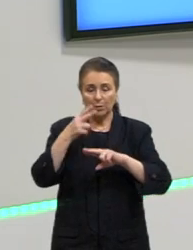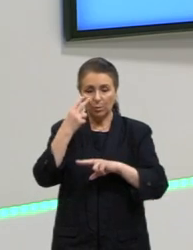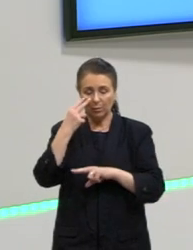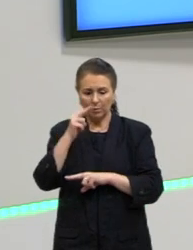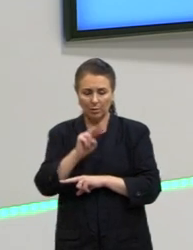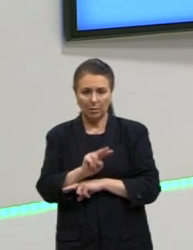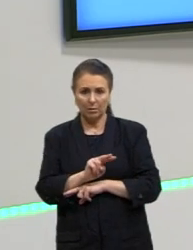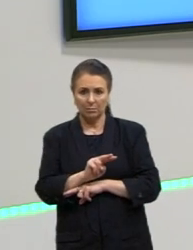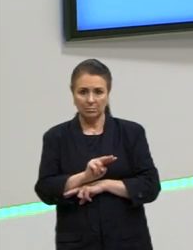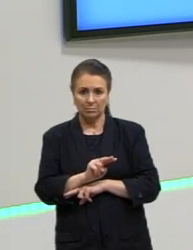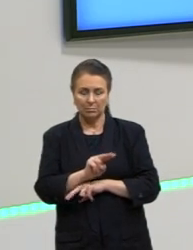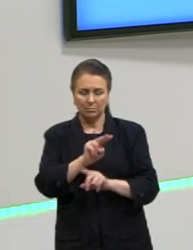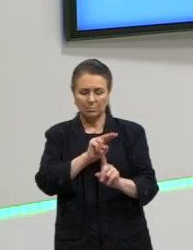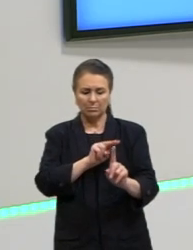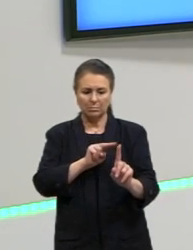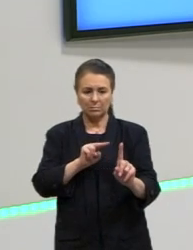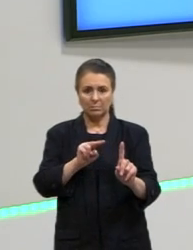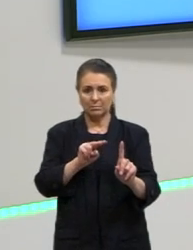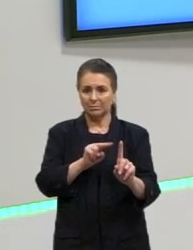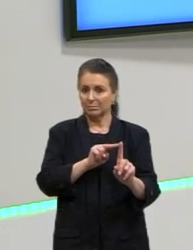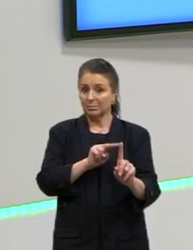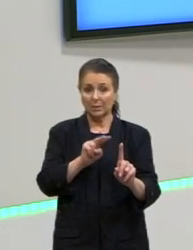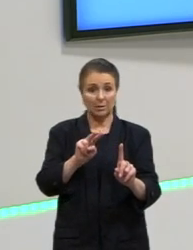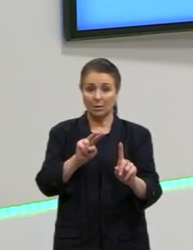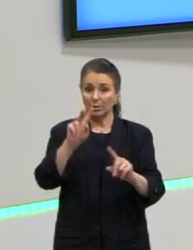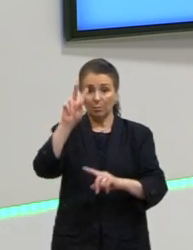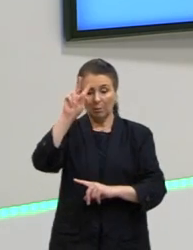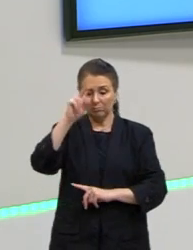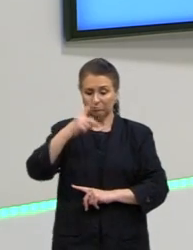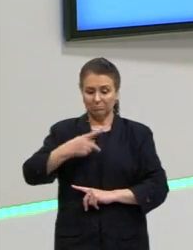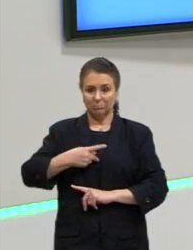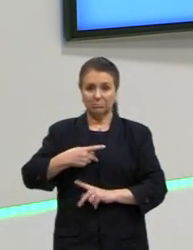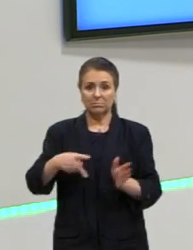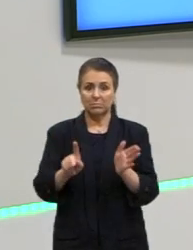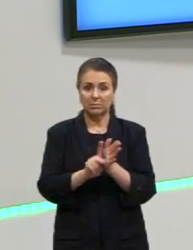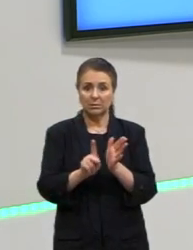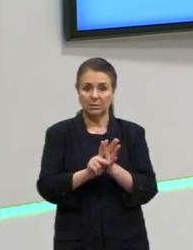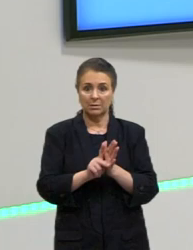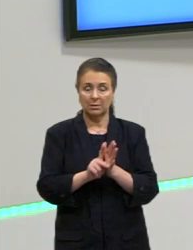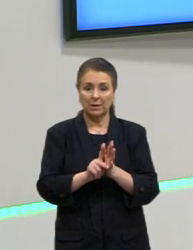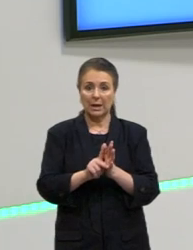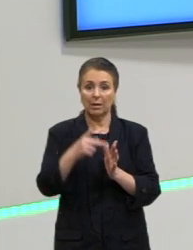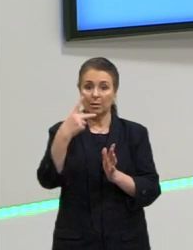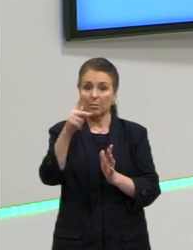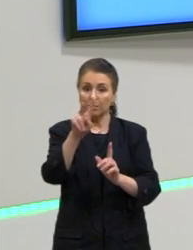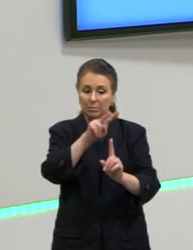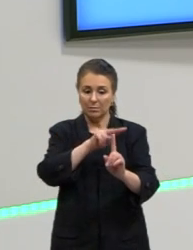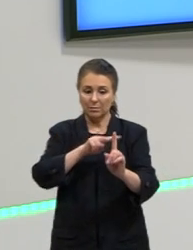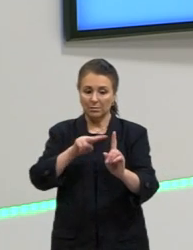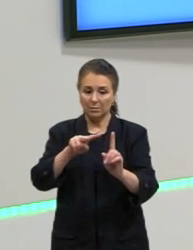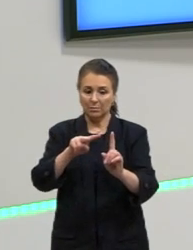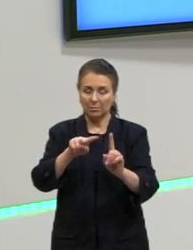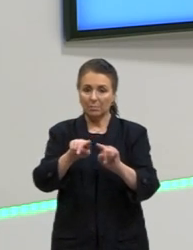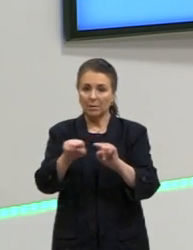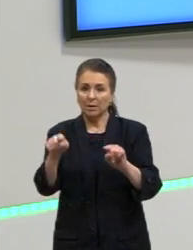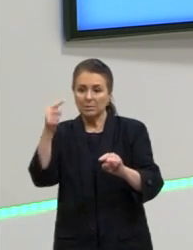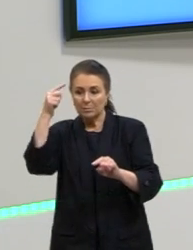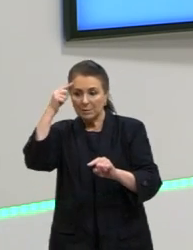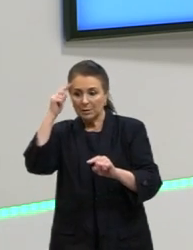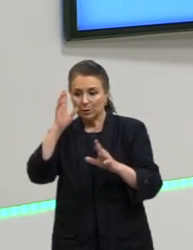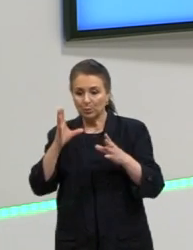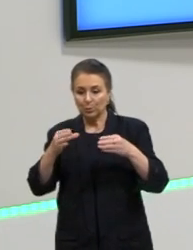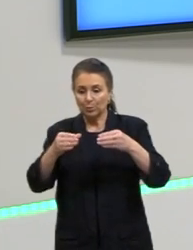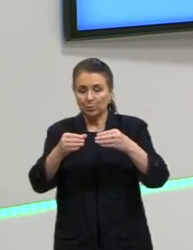para essa visão que não é individualista. é a tua percepção, mas pensando nos outros,